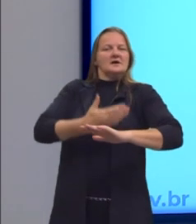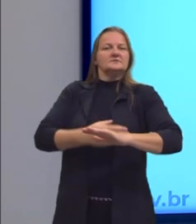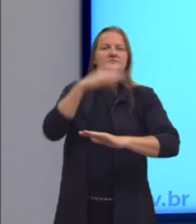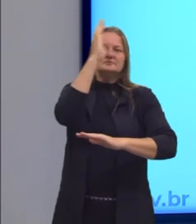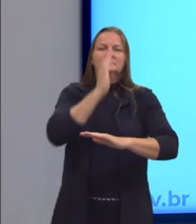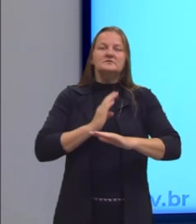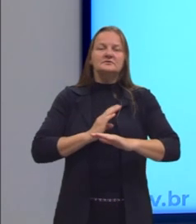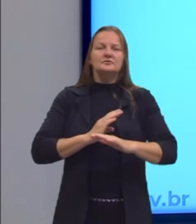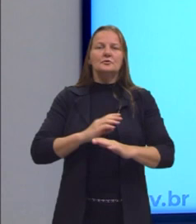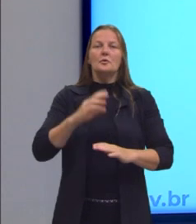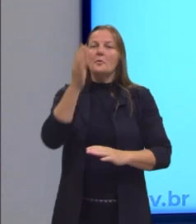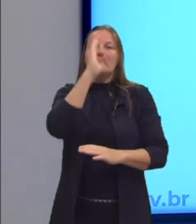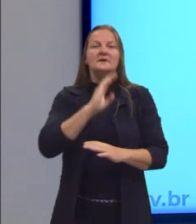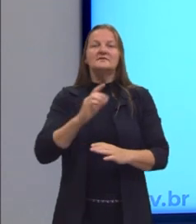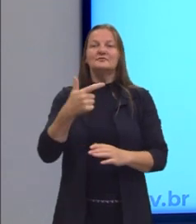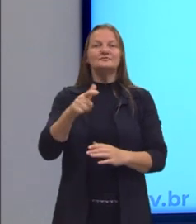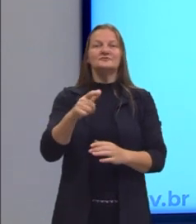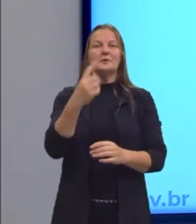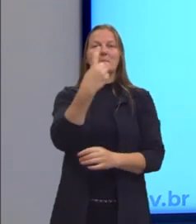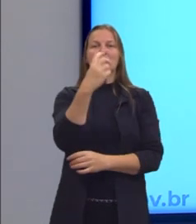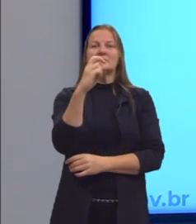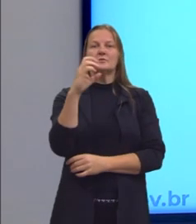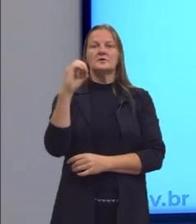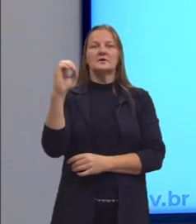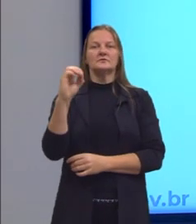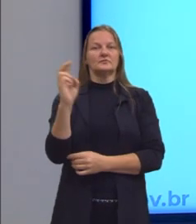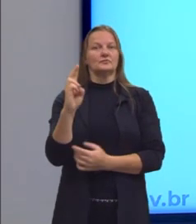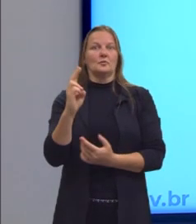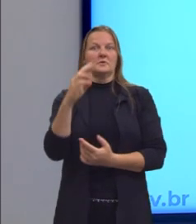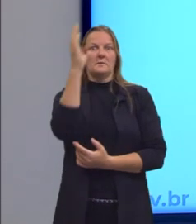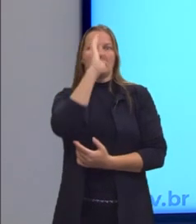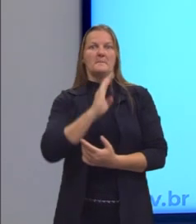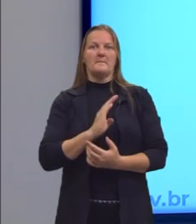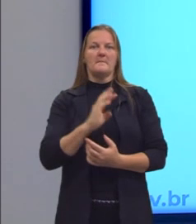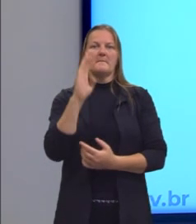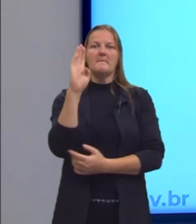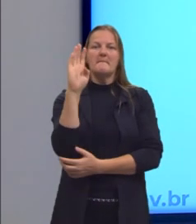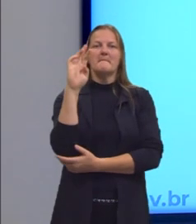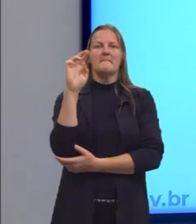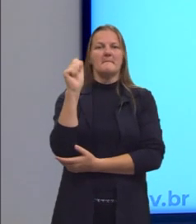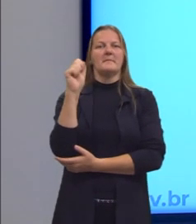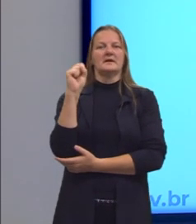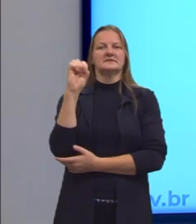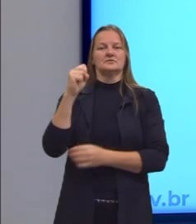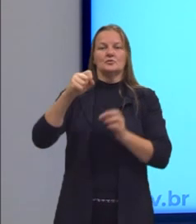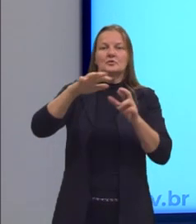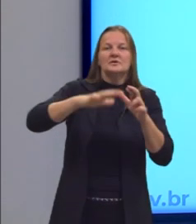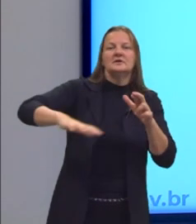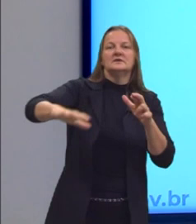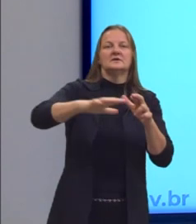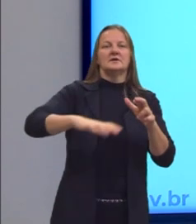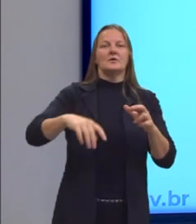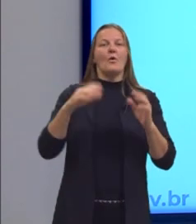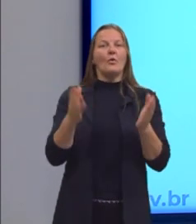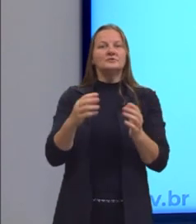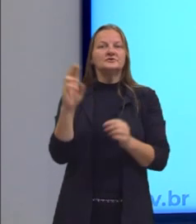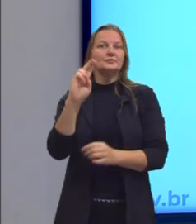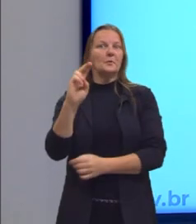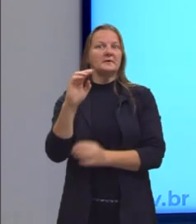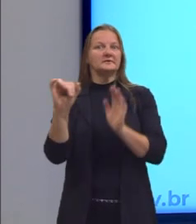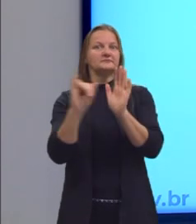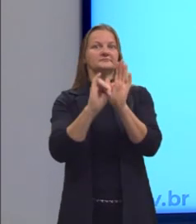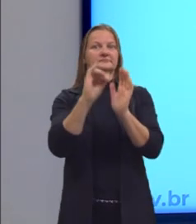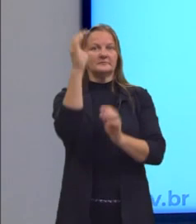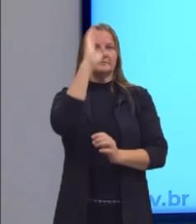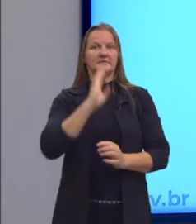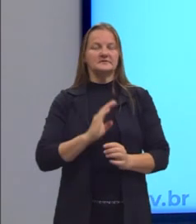O Brasil não existia antes de 1500. E o que isso quer dizer? O território, que hoje a gente chama de Brasil, ele